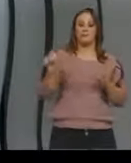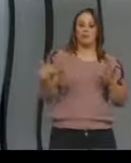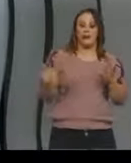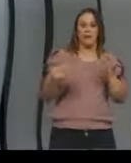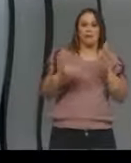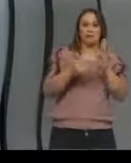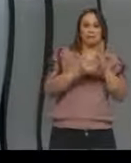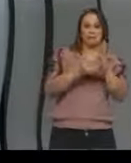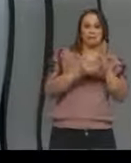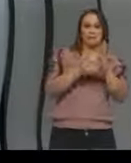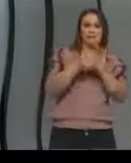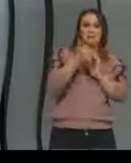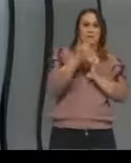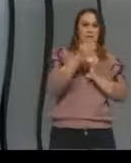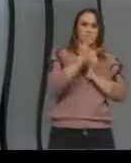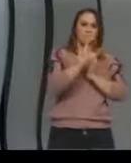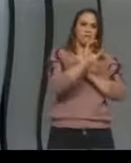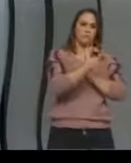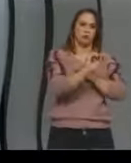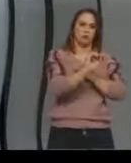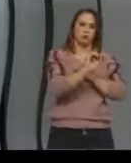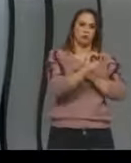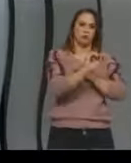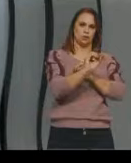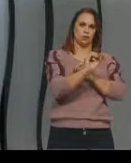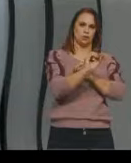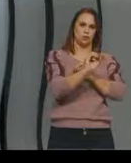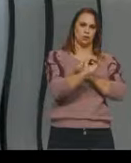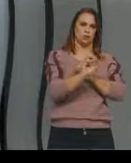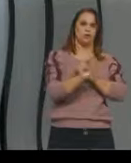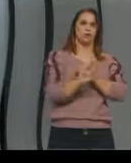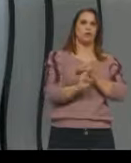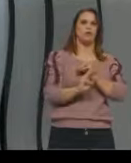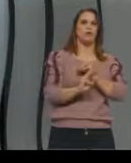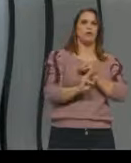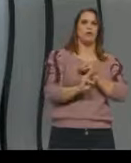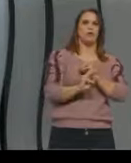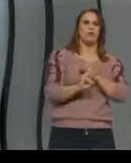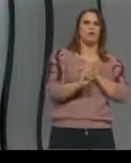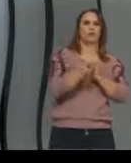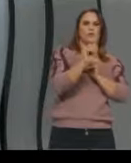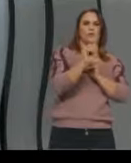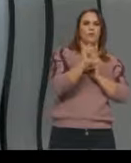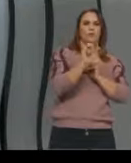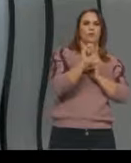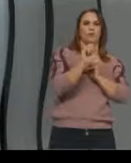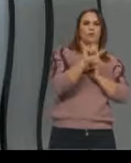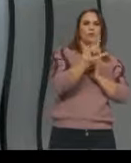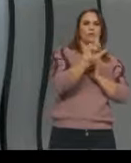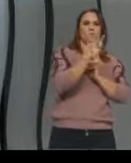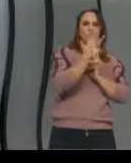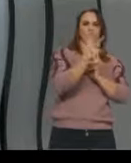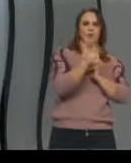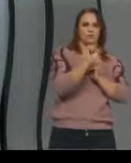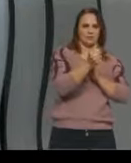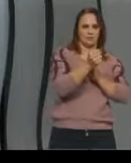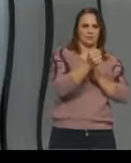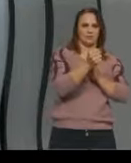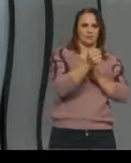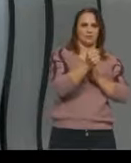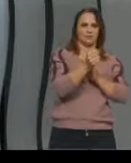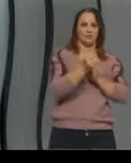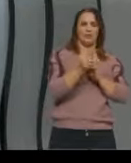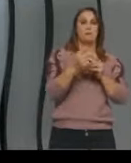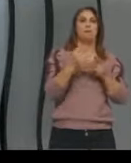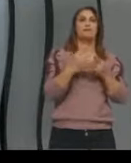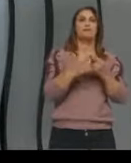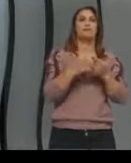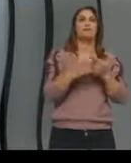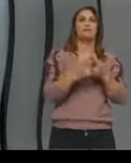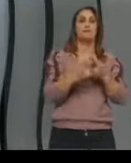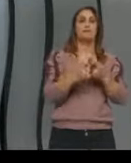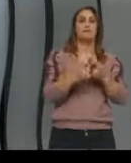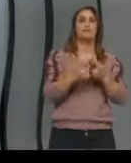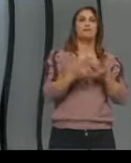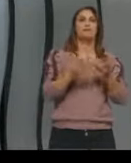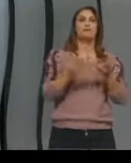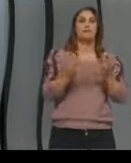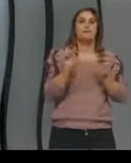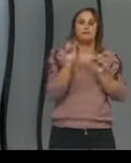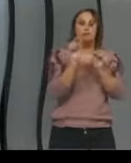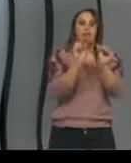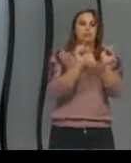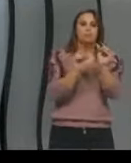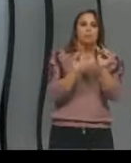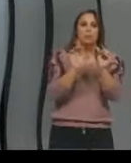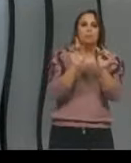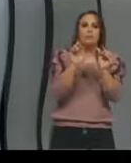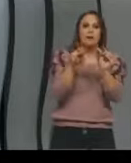desses limites? para que os fragmentos de DNA possam se mover com uma determinada velocidade e que